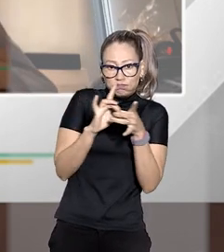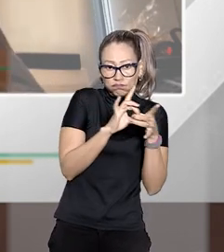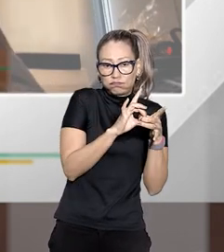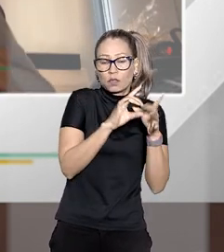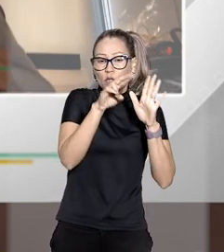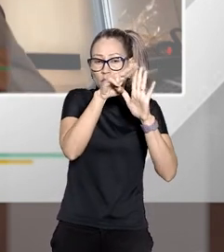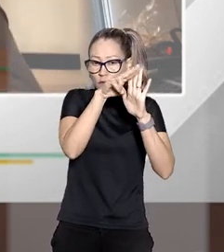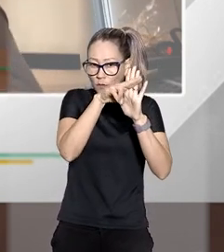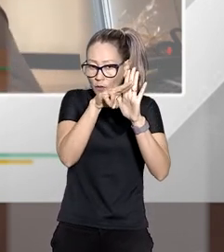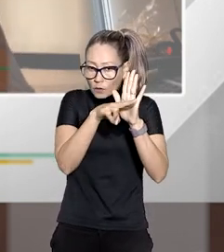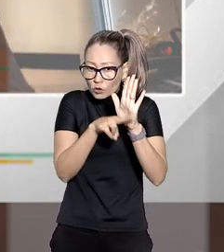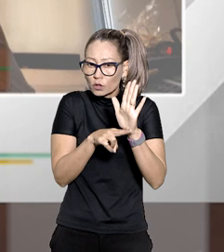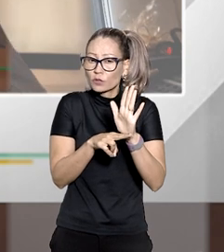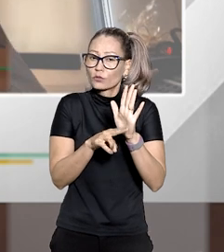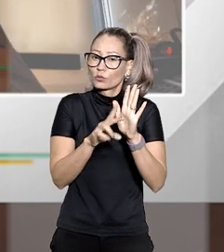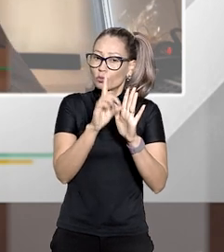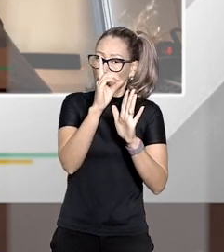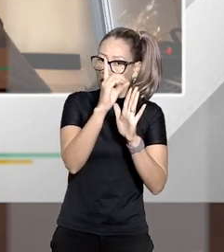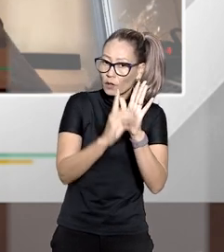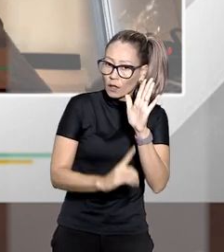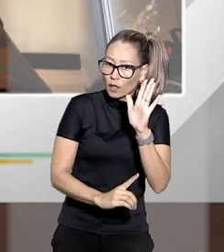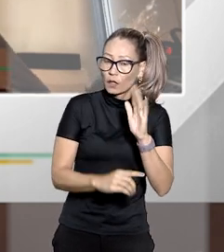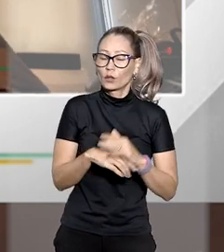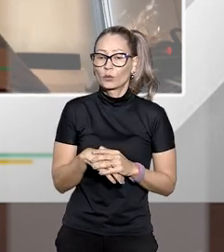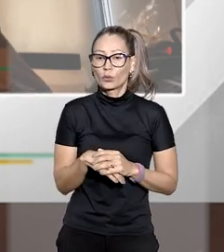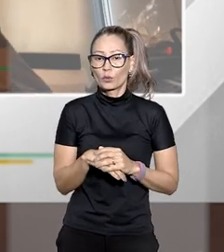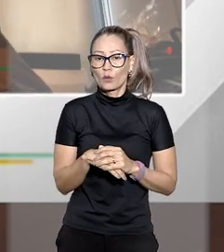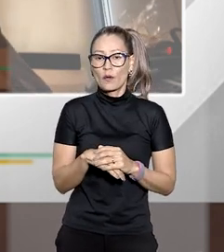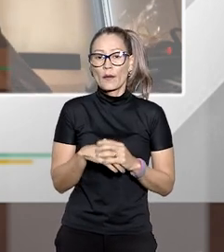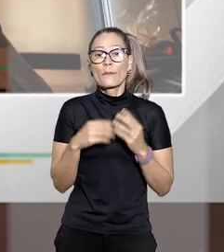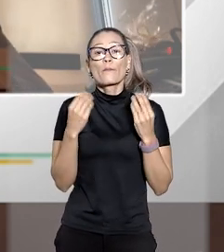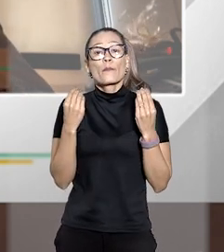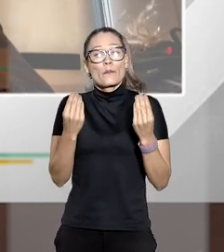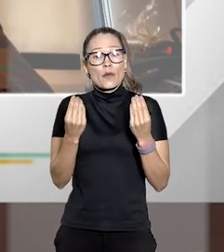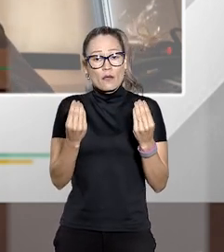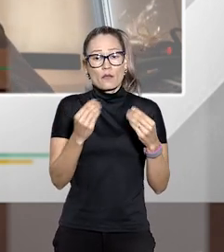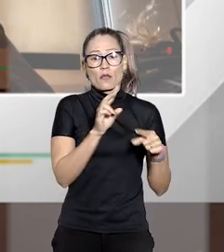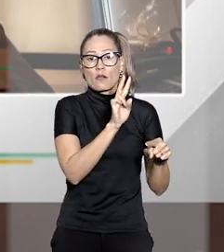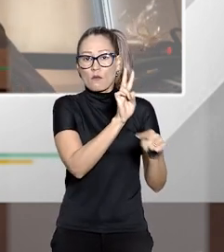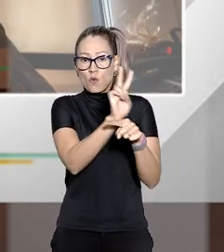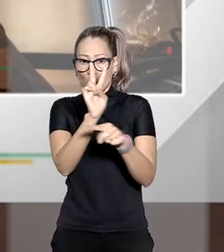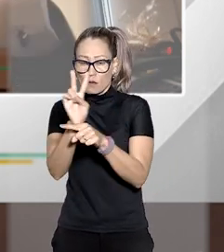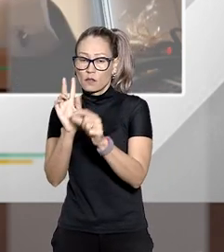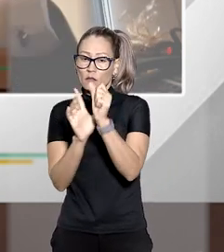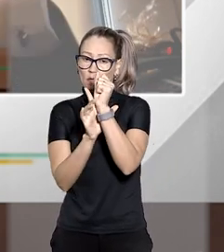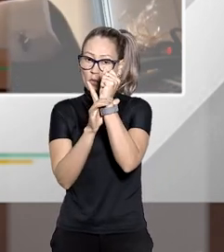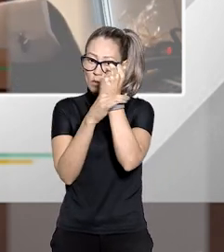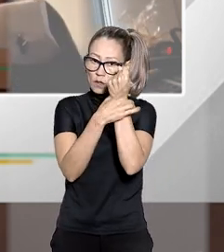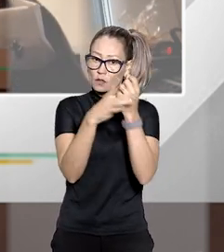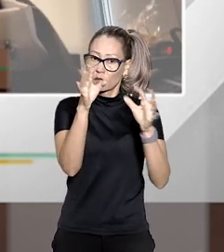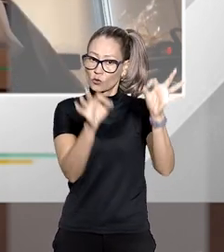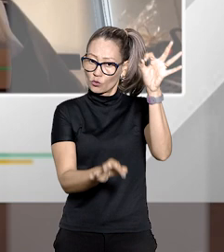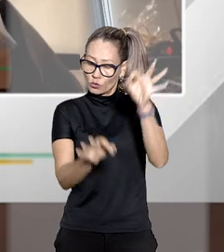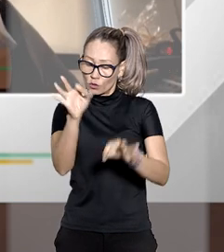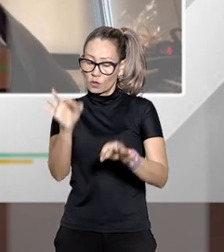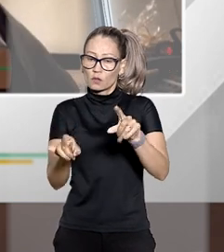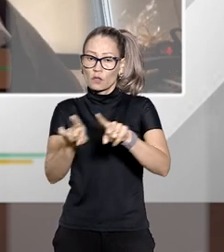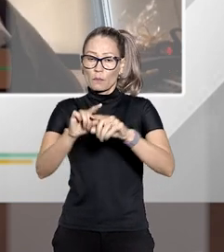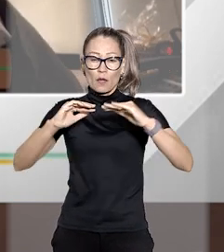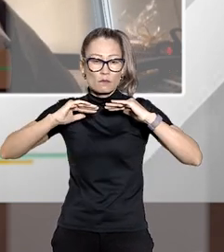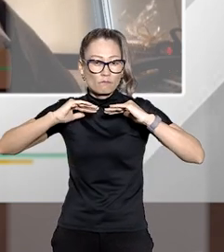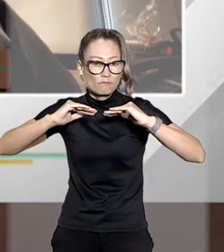fonte normativa do direito então ele é uma forma de resguardar a segurança jurídica e a